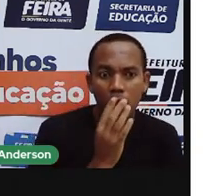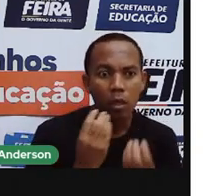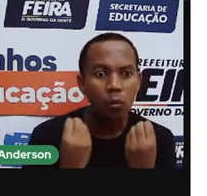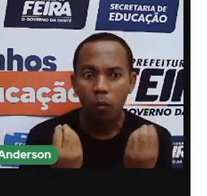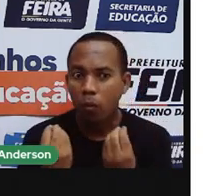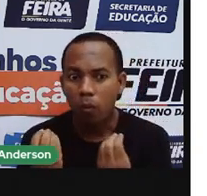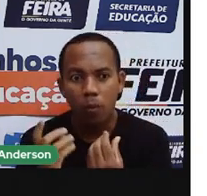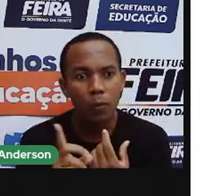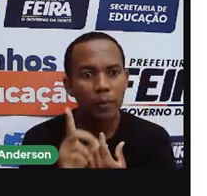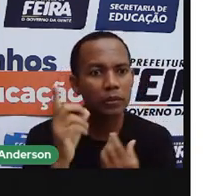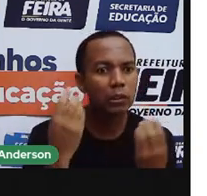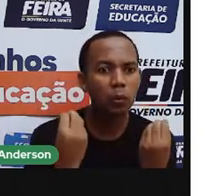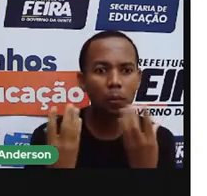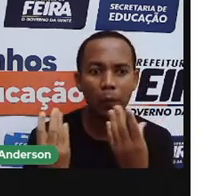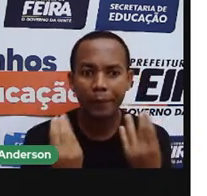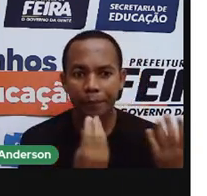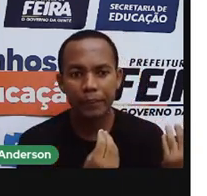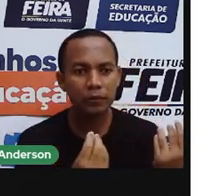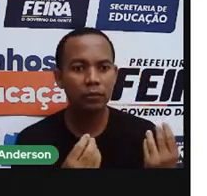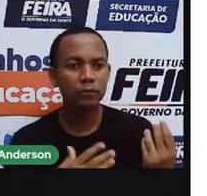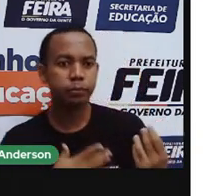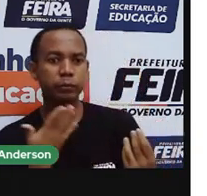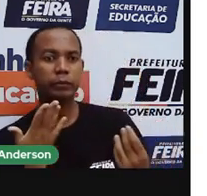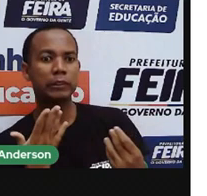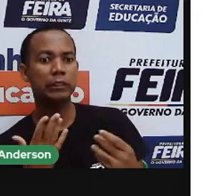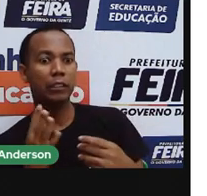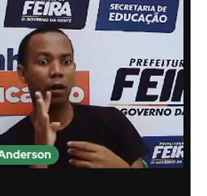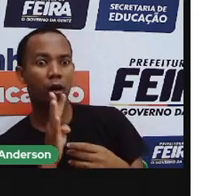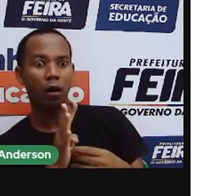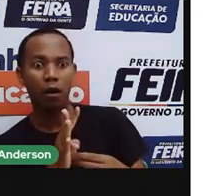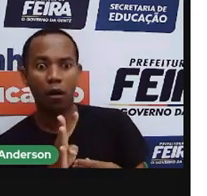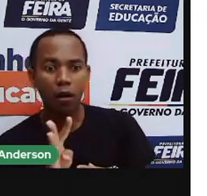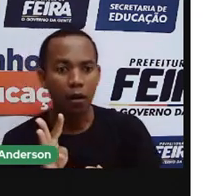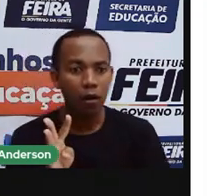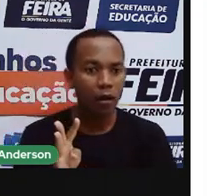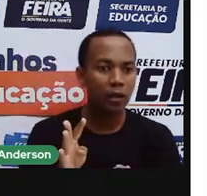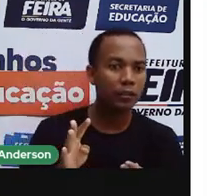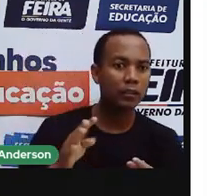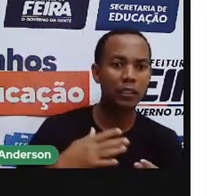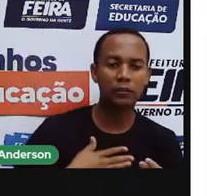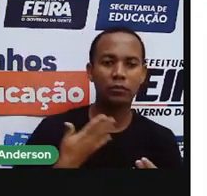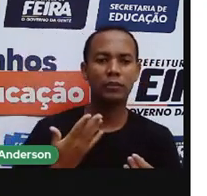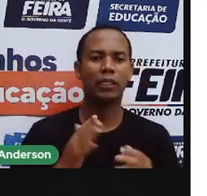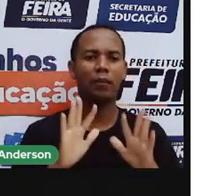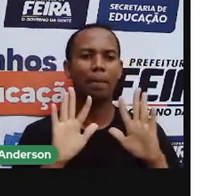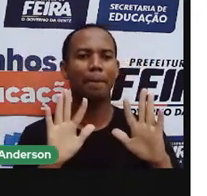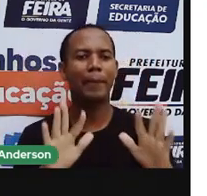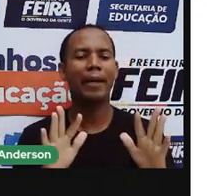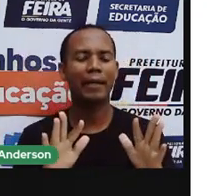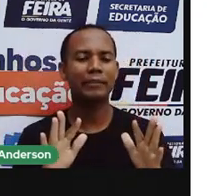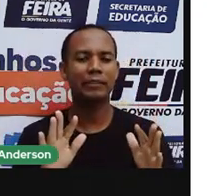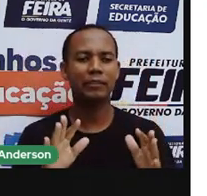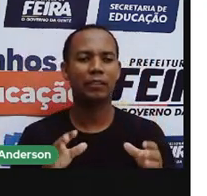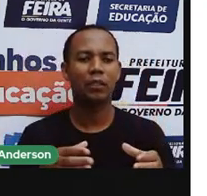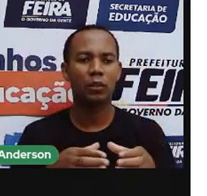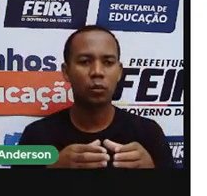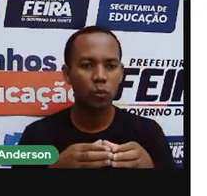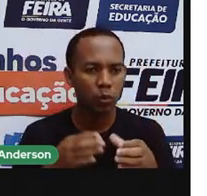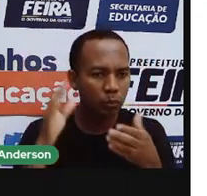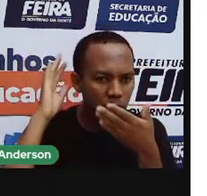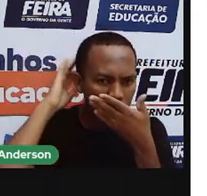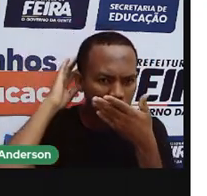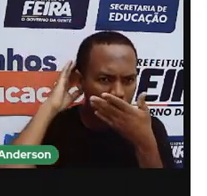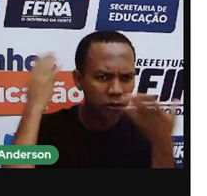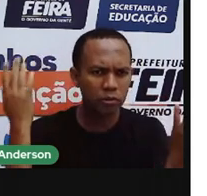pessoas? E todo mundo fica assustado. Olha que história bacana. Só que aí, eles não entendem o porquê